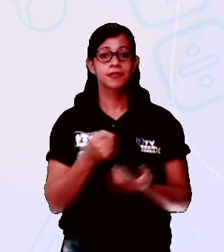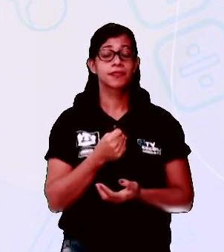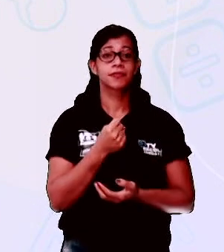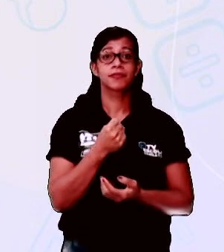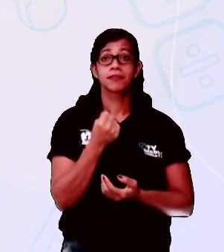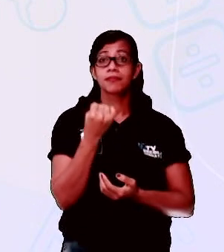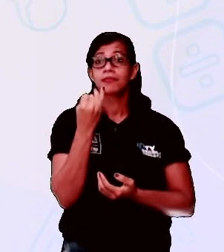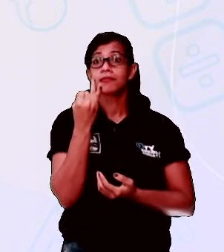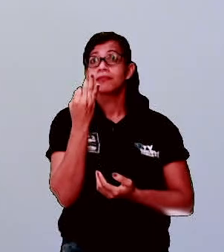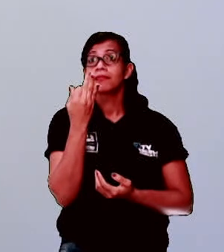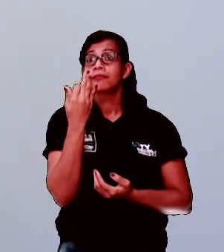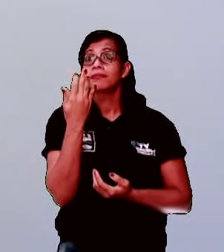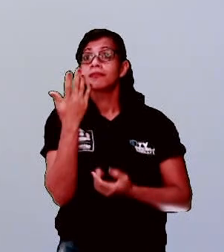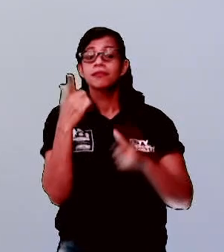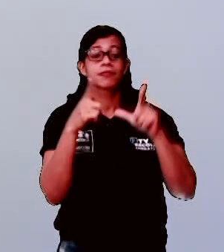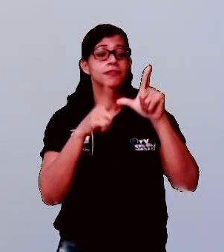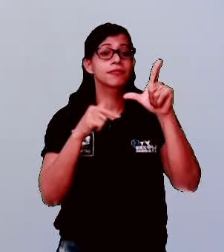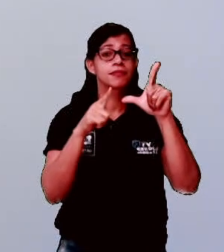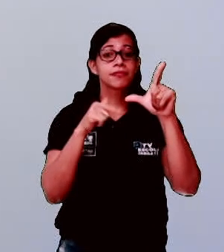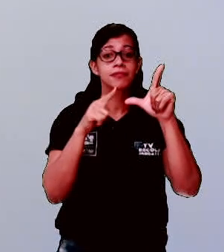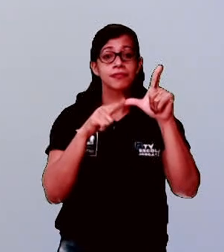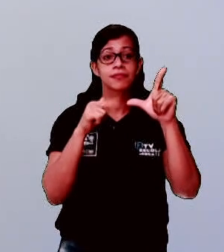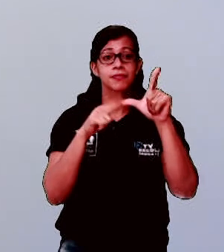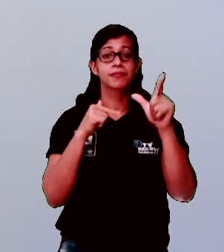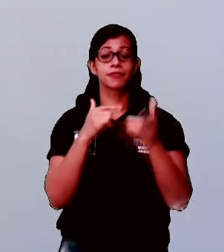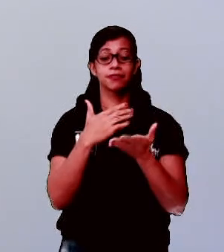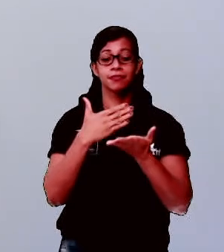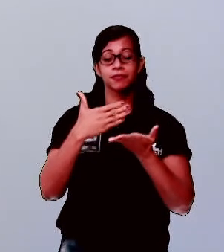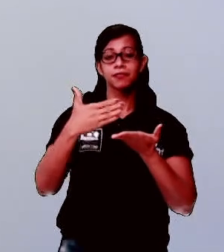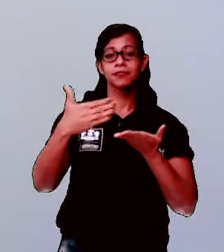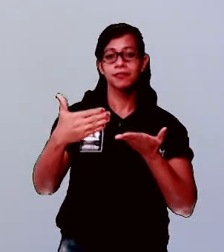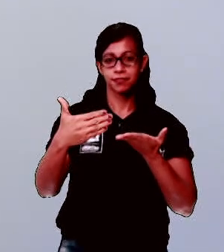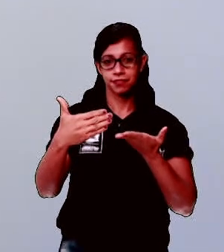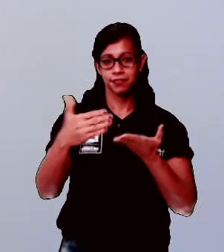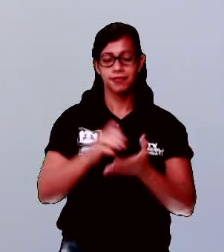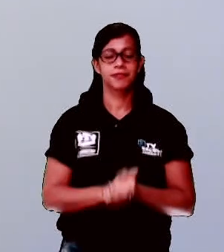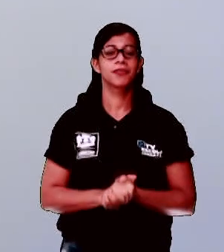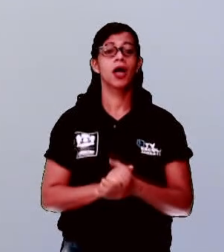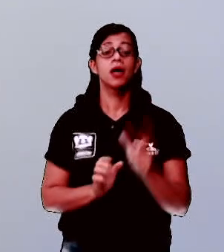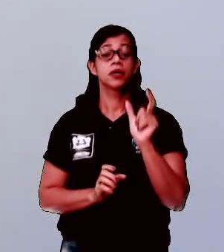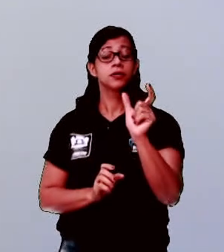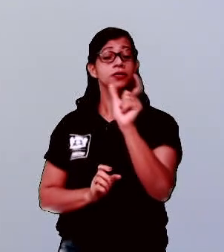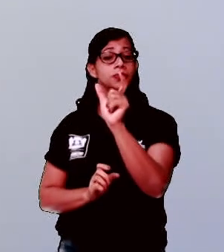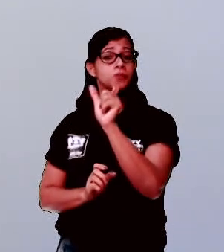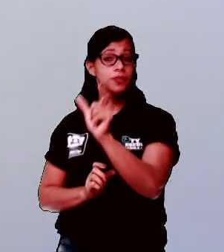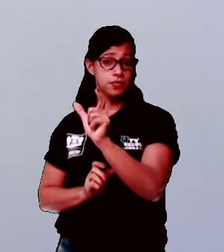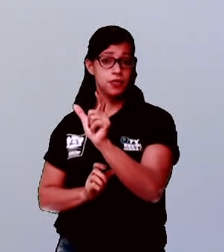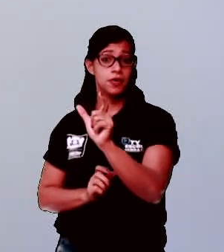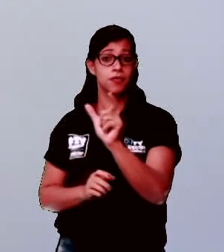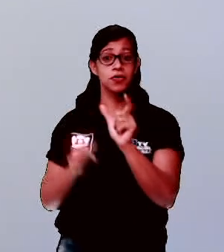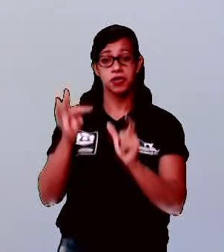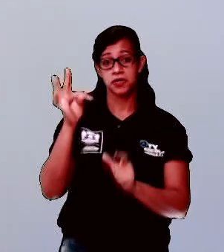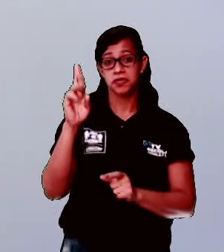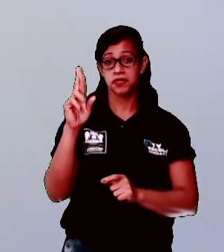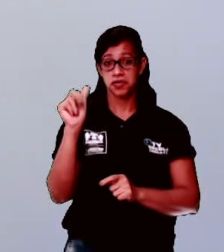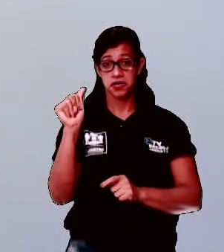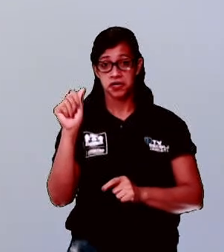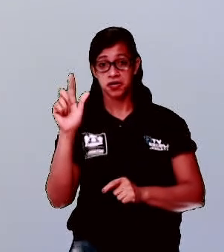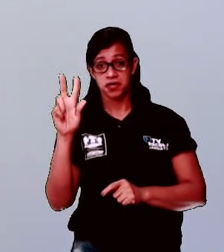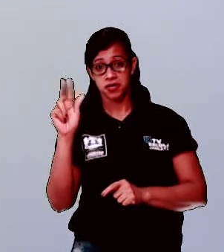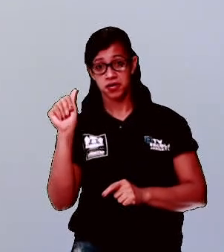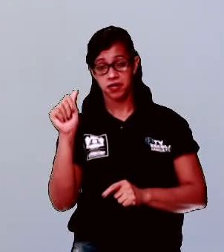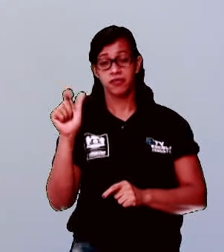a mesma letra inicial! Vocês perceberam isso? Que a grande maioria das nossas palavras nesse trava-línguas são todas